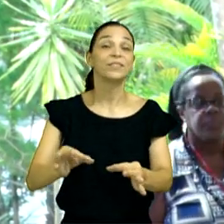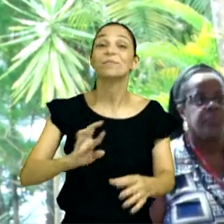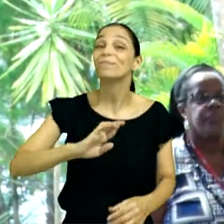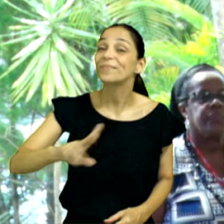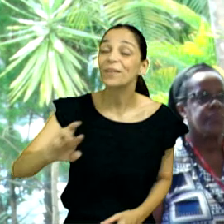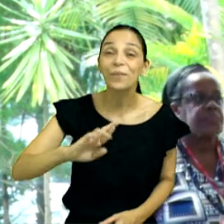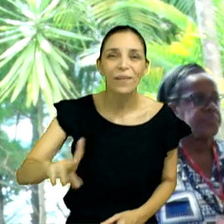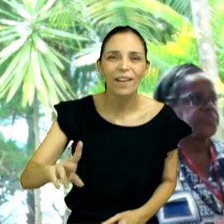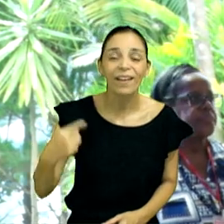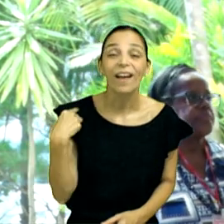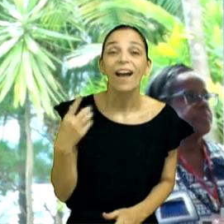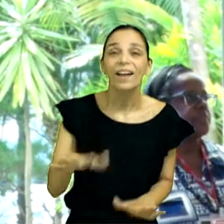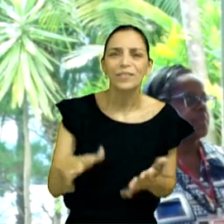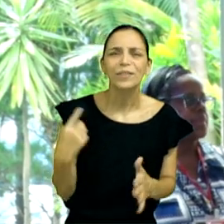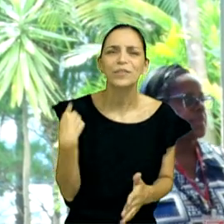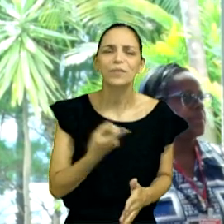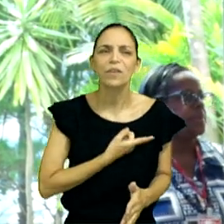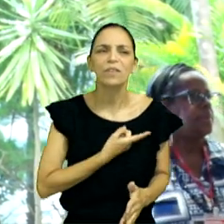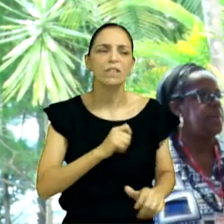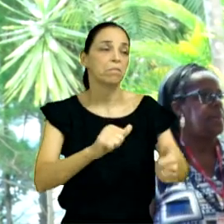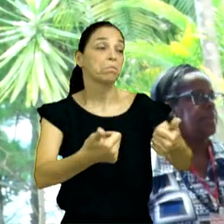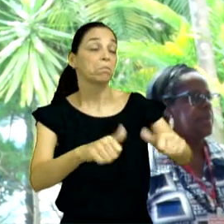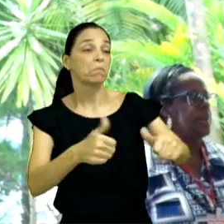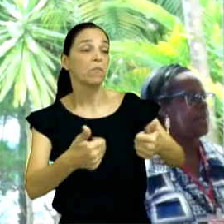de pessoas, de igreja,